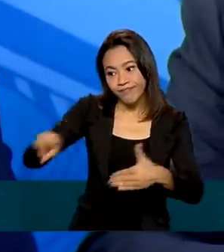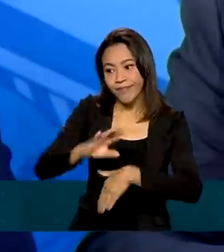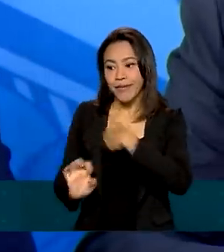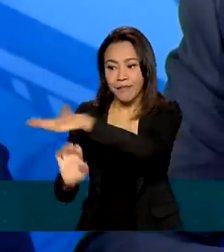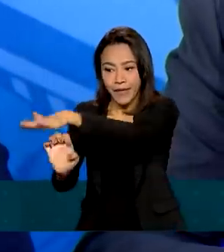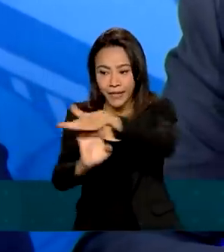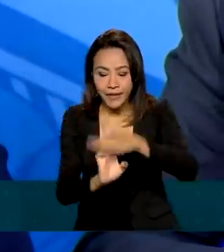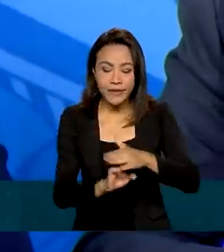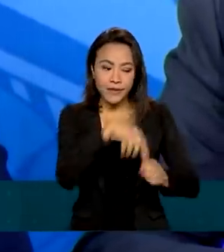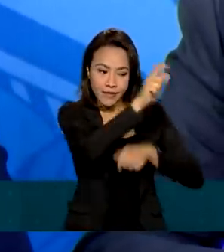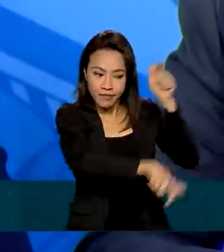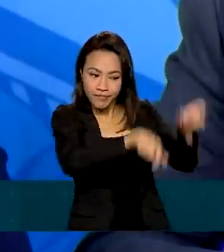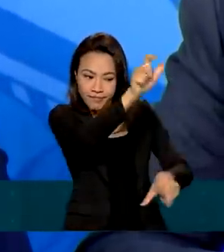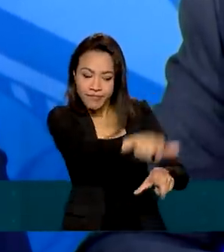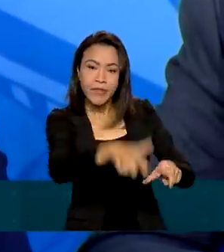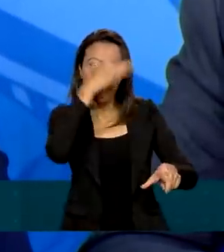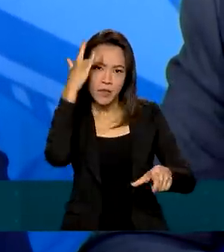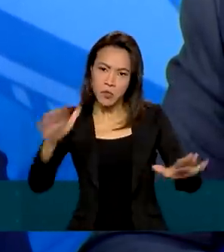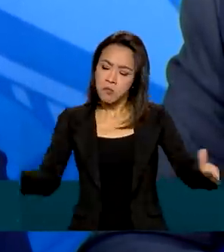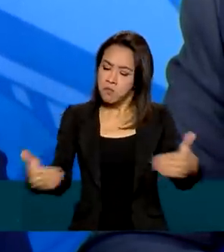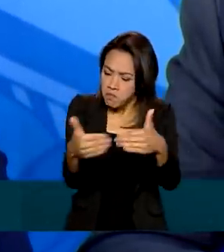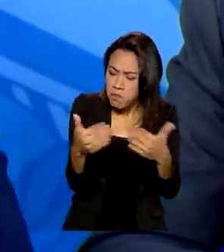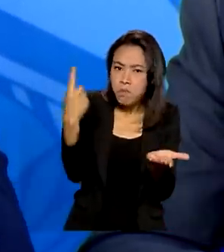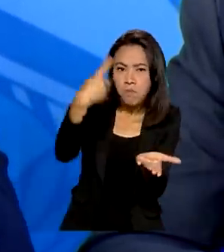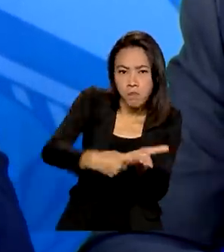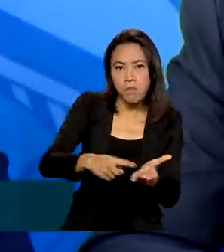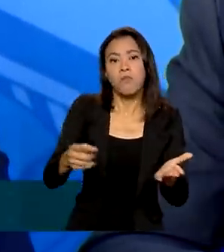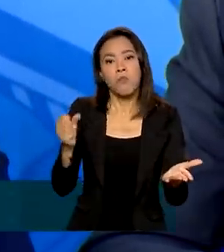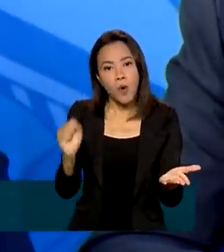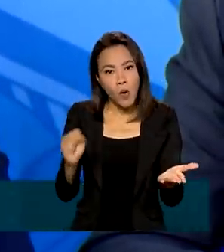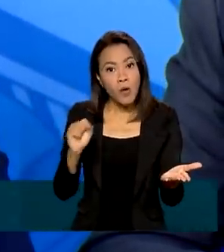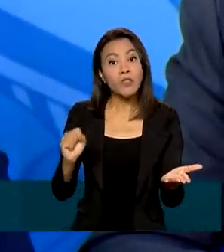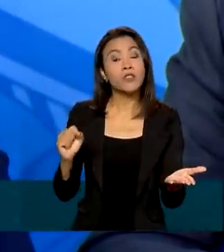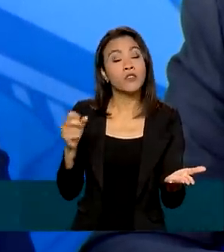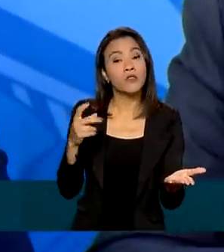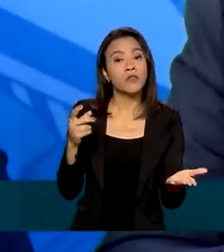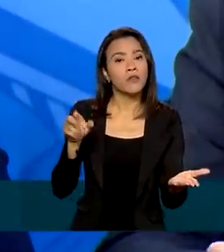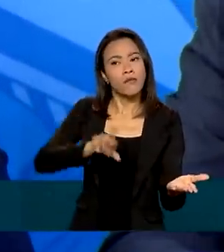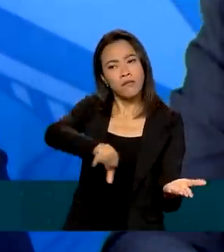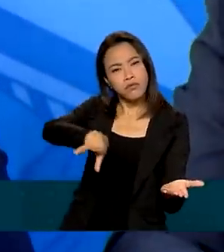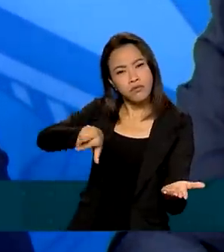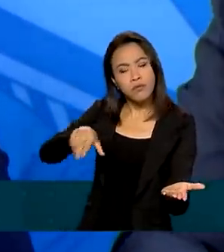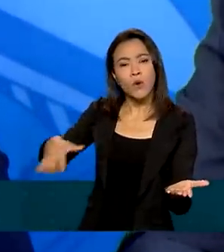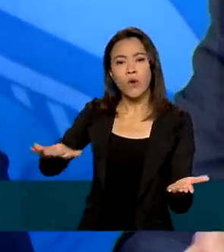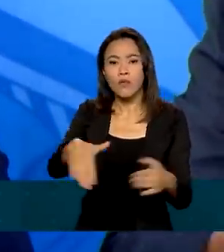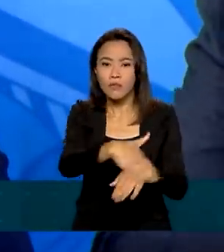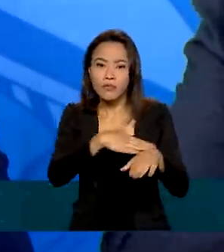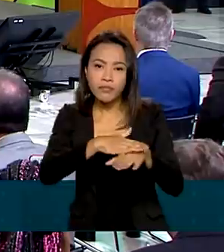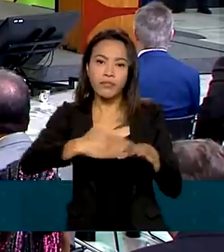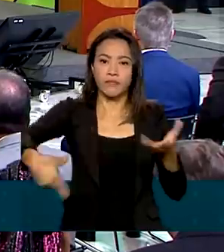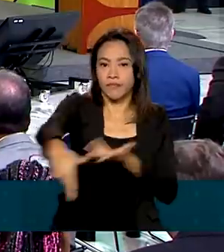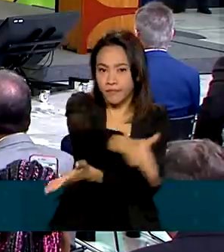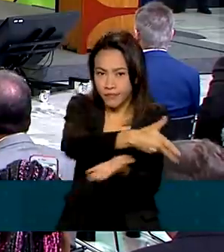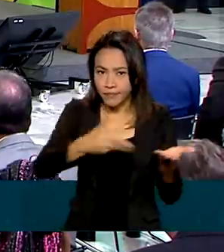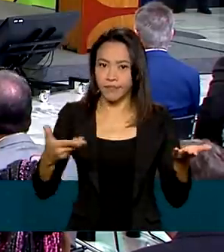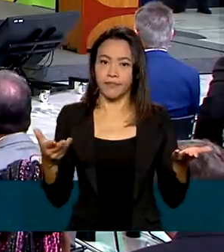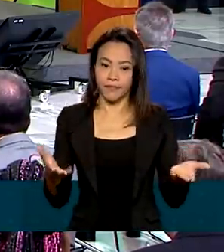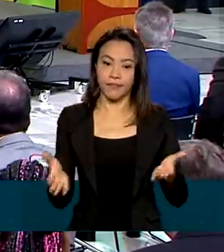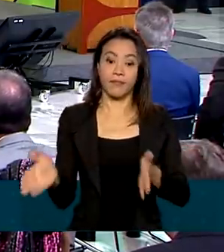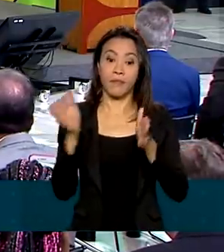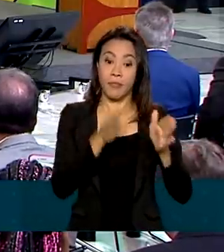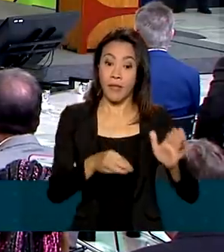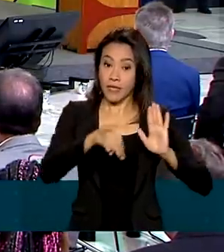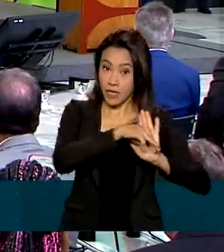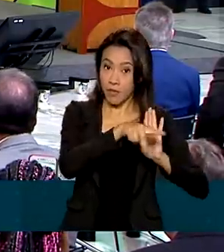cada empresa poderá acordar, inclusive de maneira diversa, com os seus colaboradores. A medida também